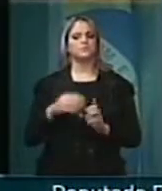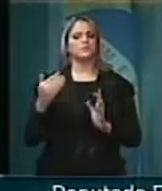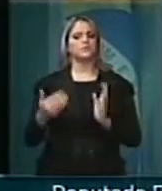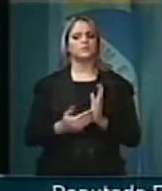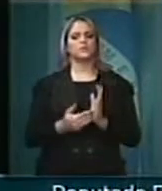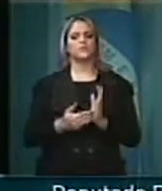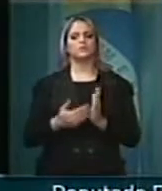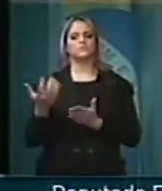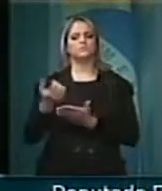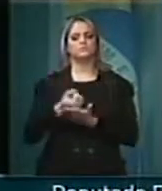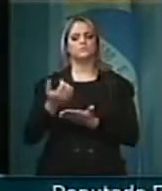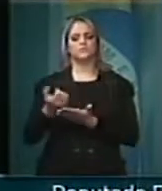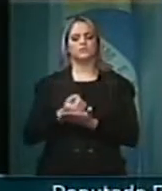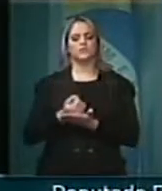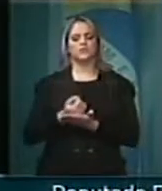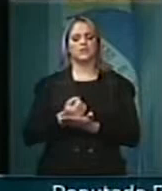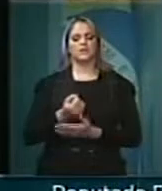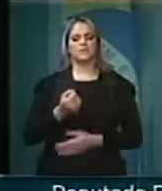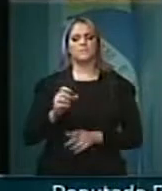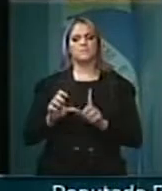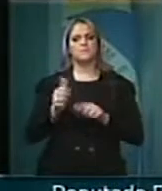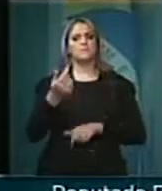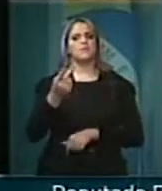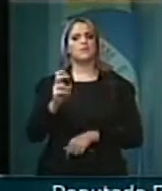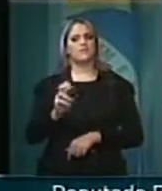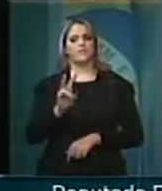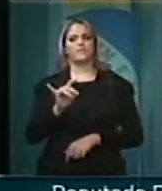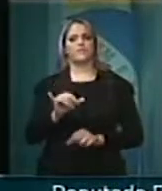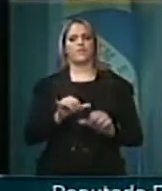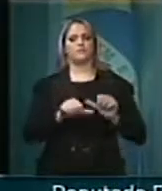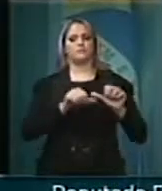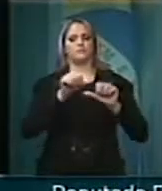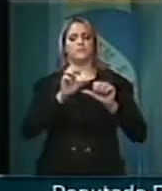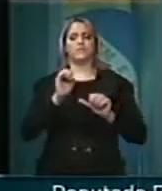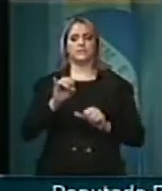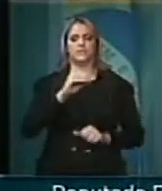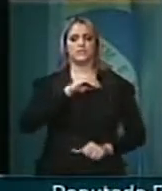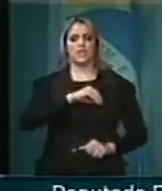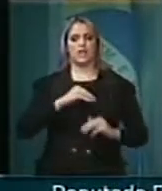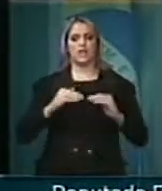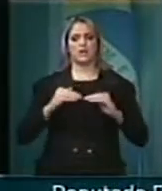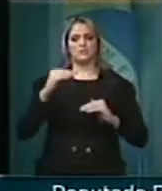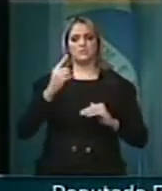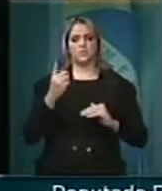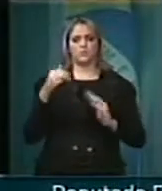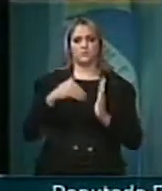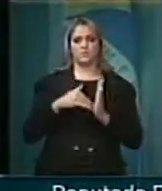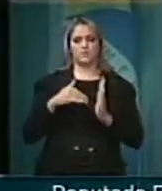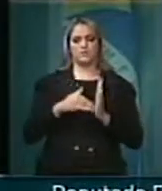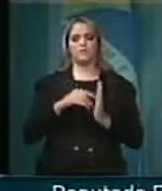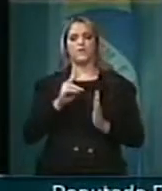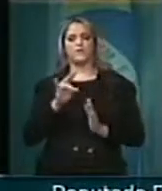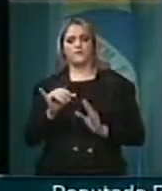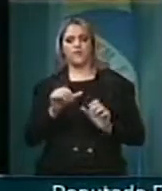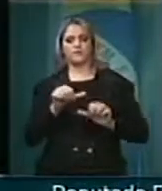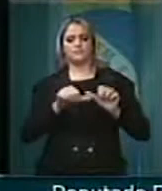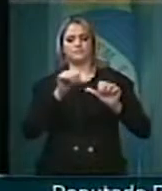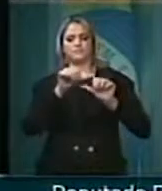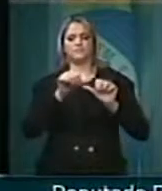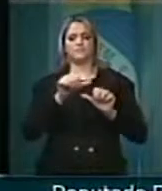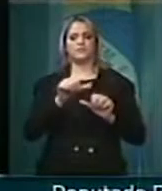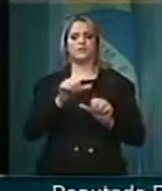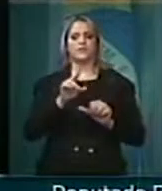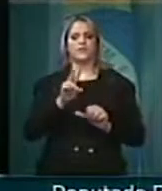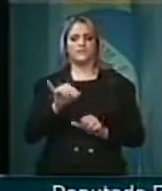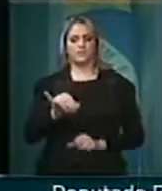Previdência Social, pela primeira vez também, aqueles que ganham acima de um salário mínimo, um reajuste que passa